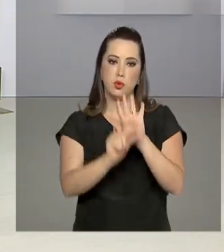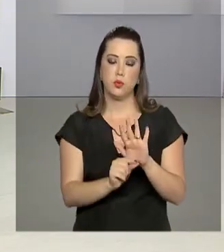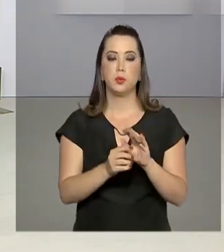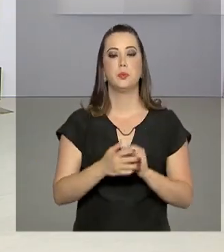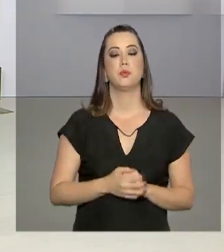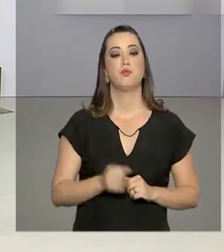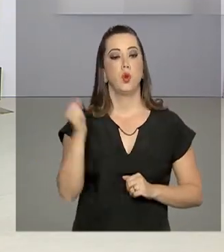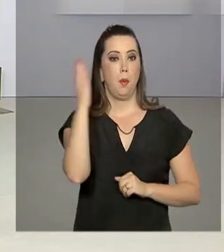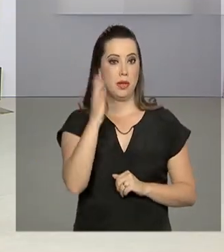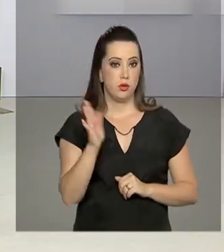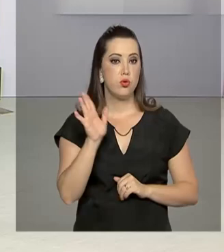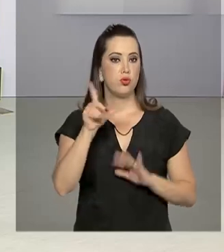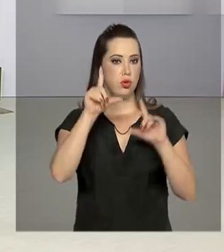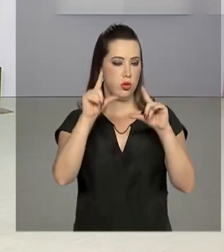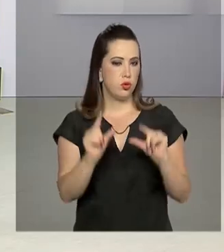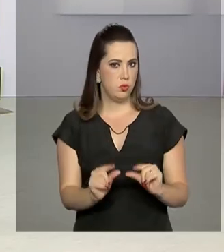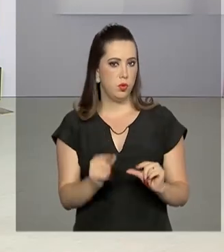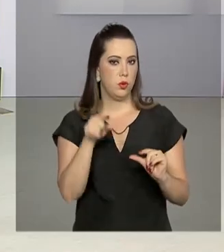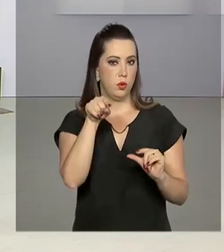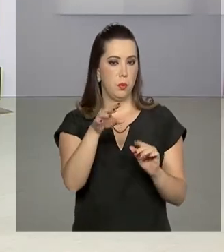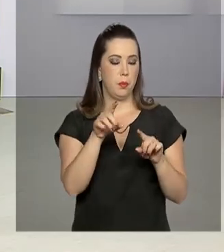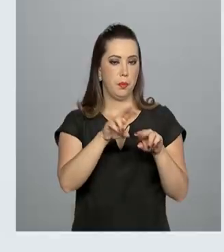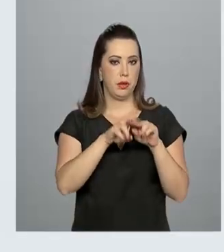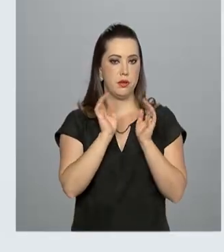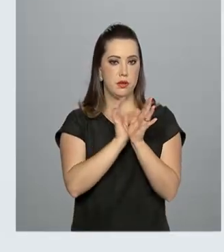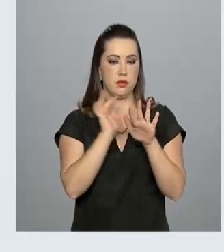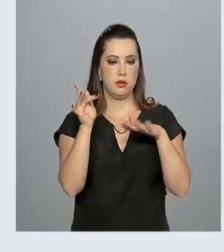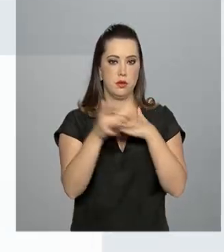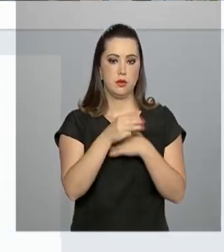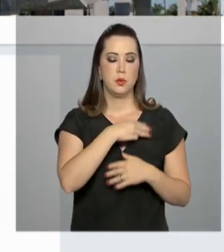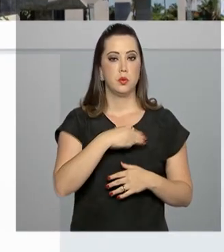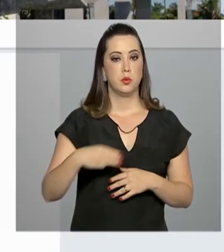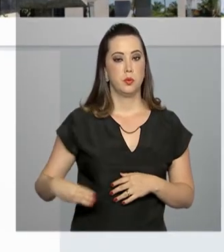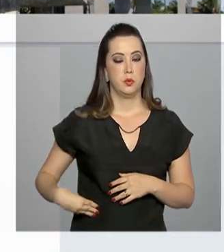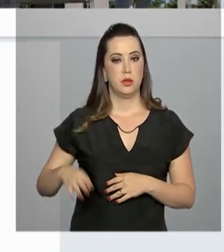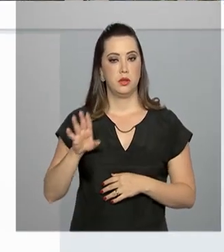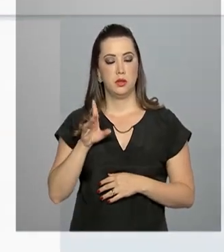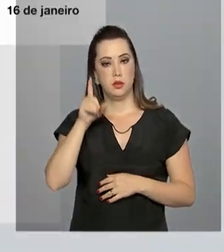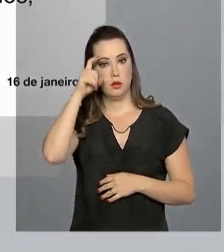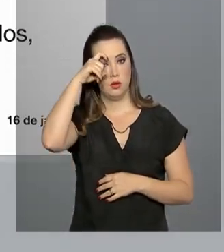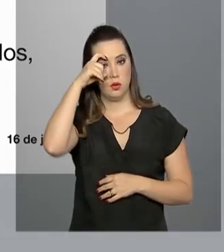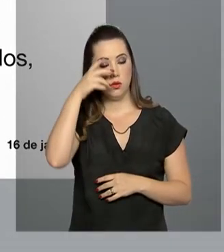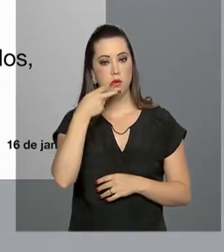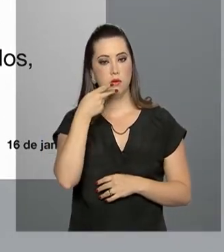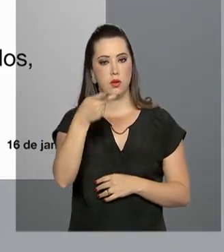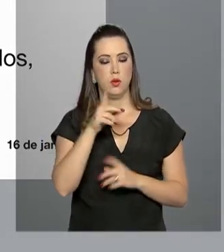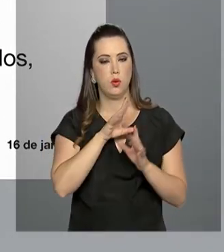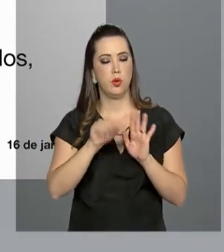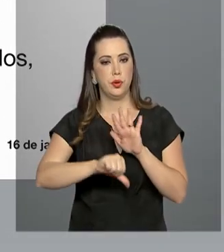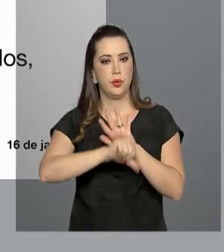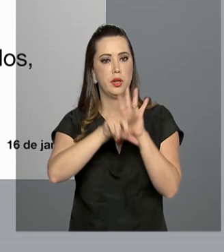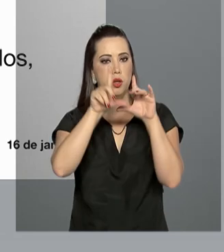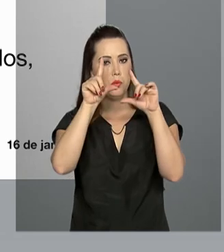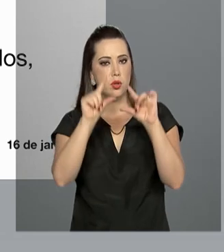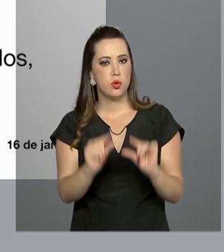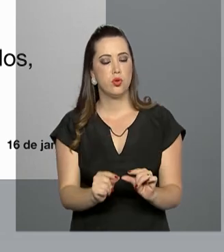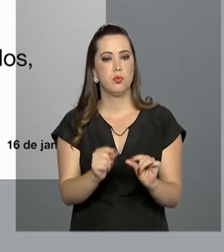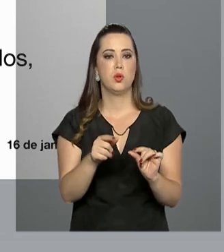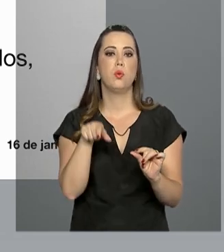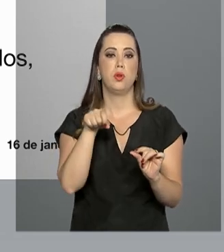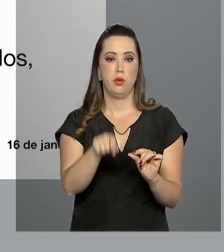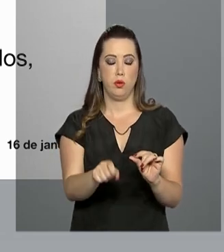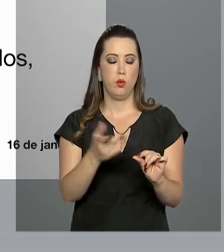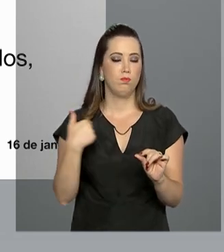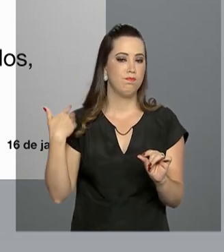nos índices. Pelas redes sociais, o ministro Sérgio Moro disse que a criminalidade registrou uma queda expressiva em todo o